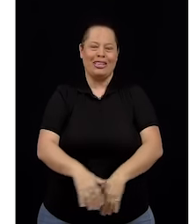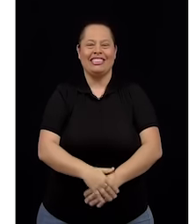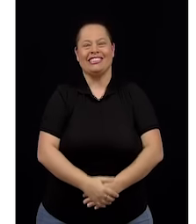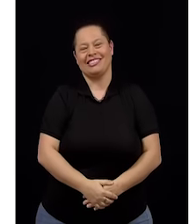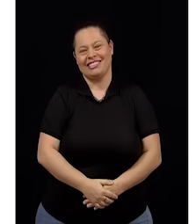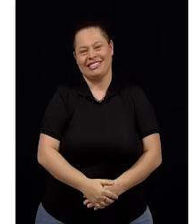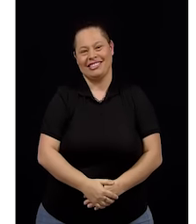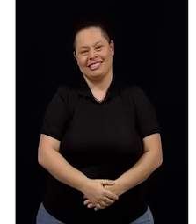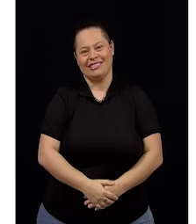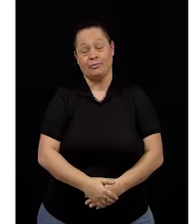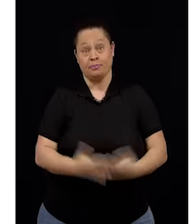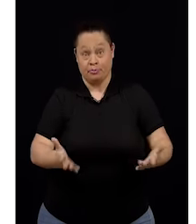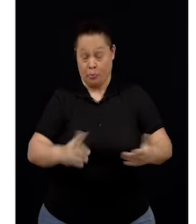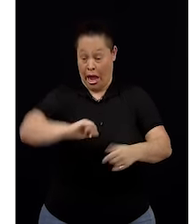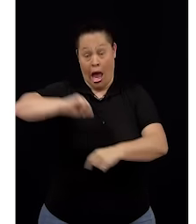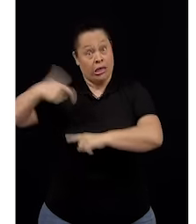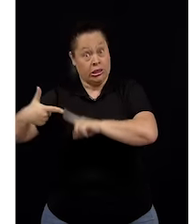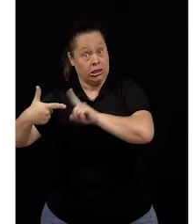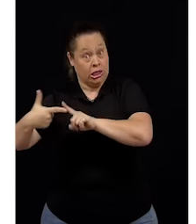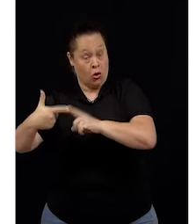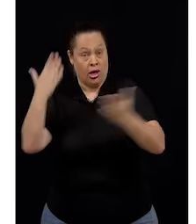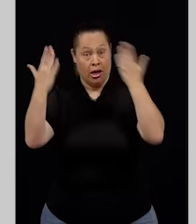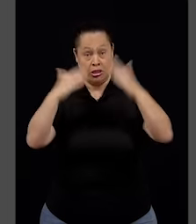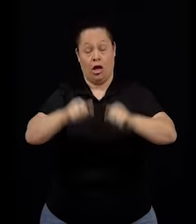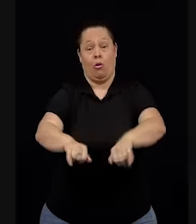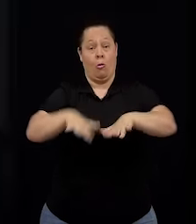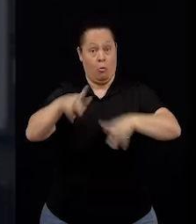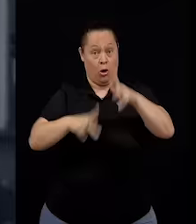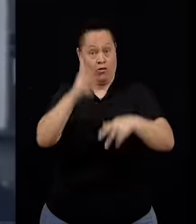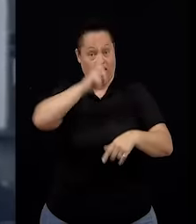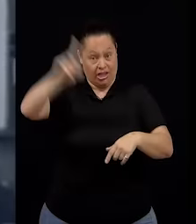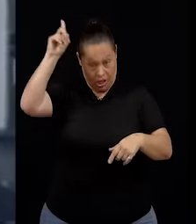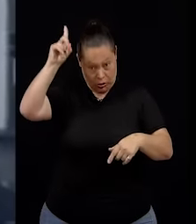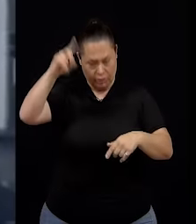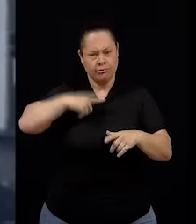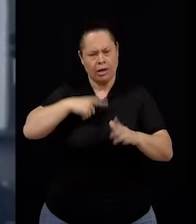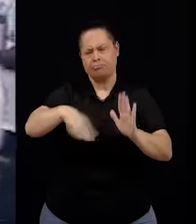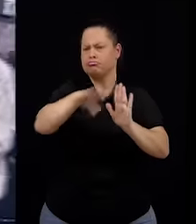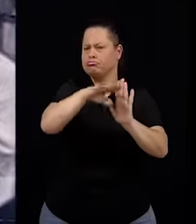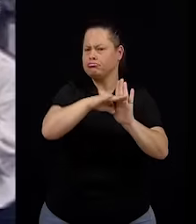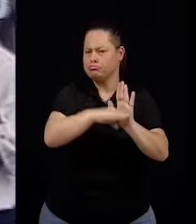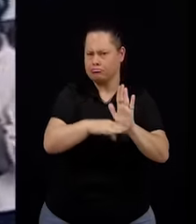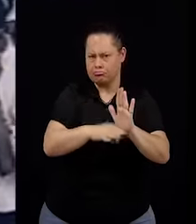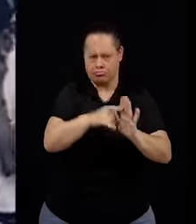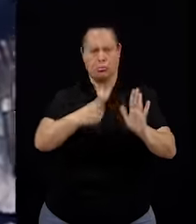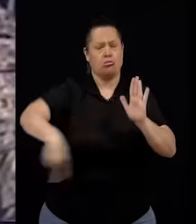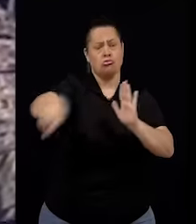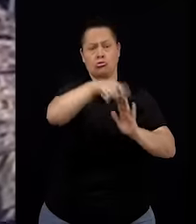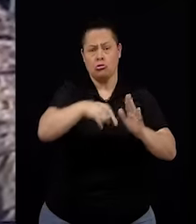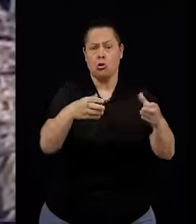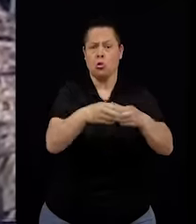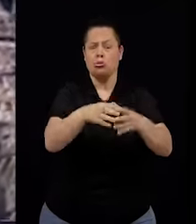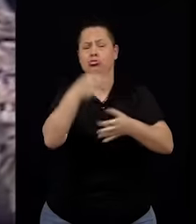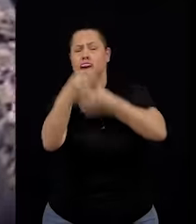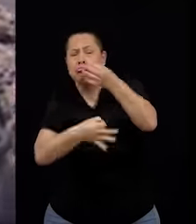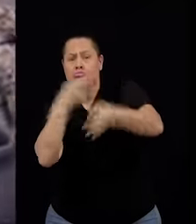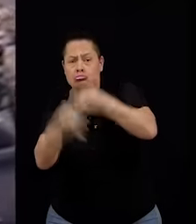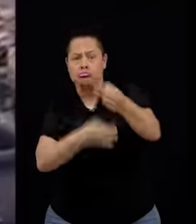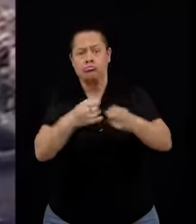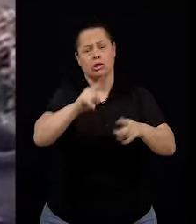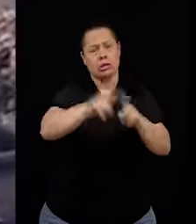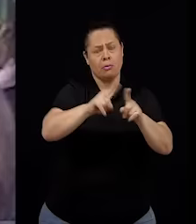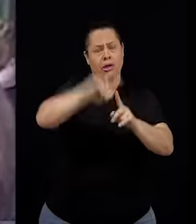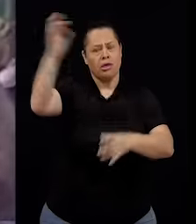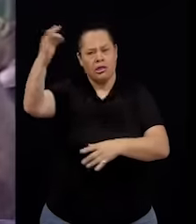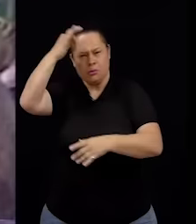A Segunda Assembleia do Povo de Deus aprovou encaminhamentos que foram levantados por toda a igreja, nas dimensões da espiritualidade